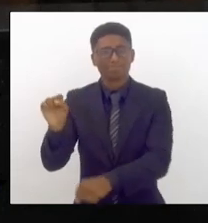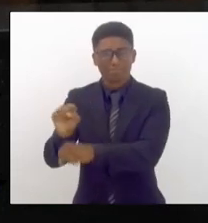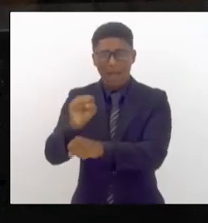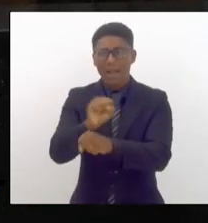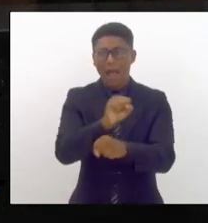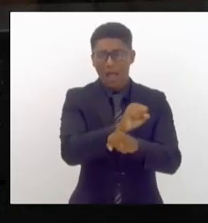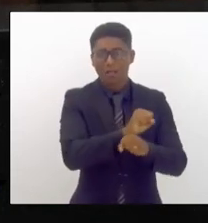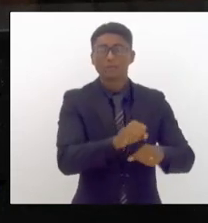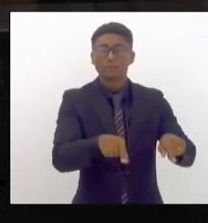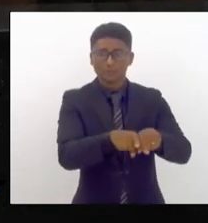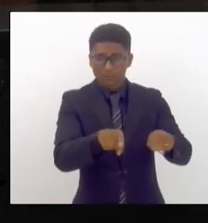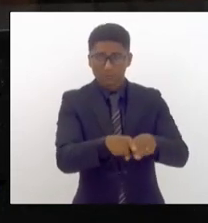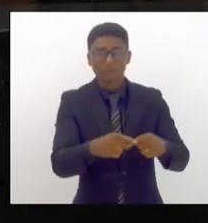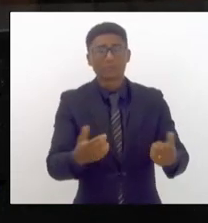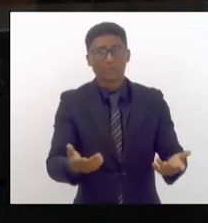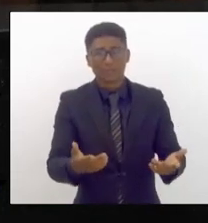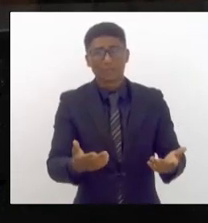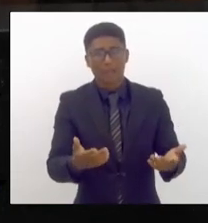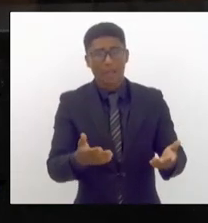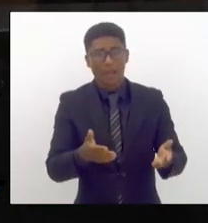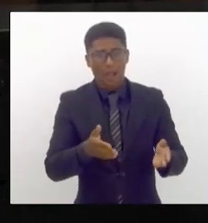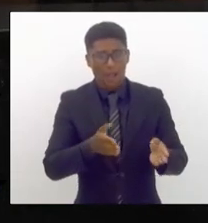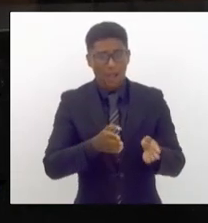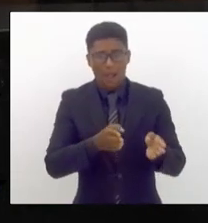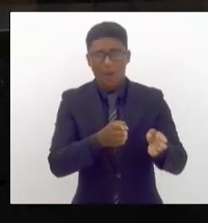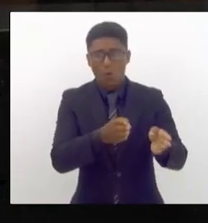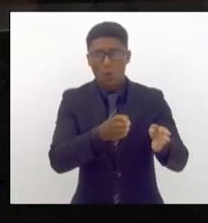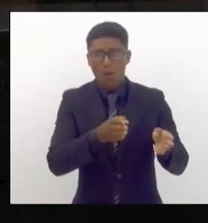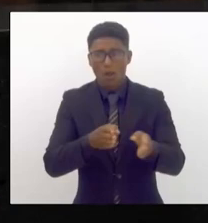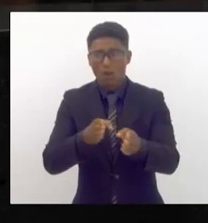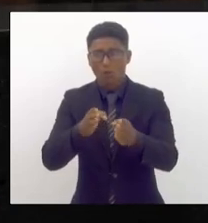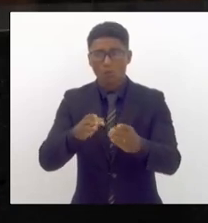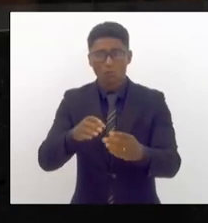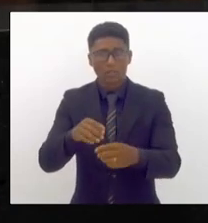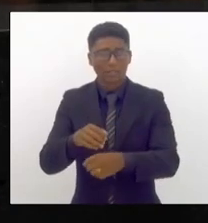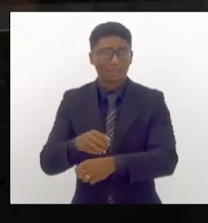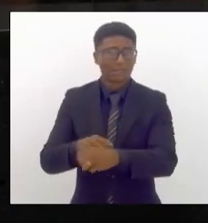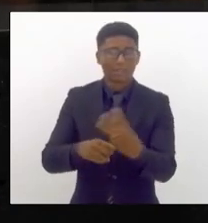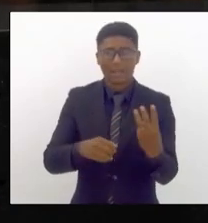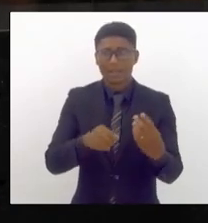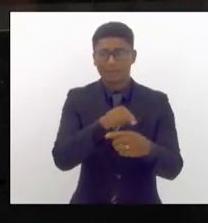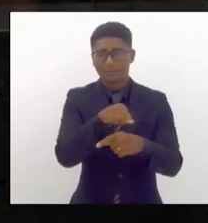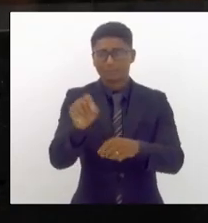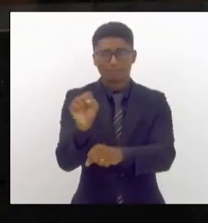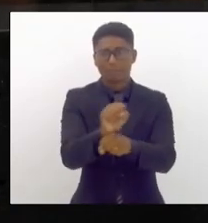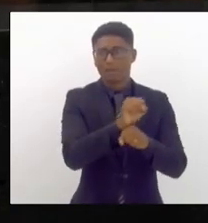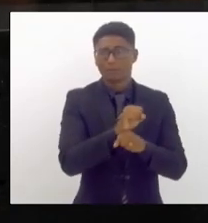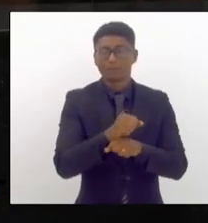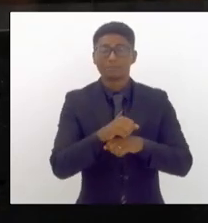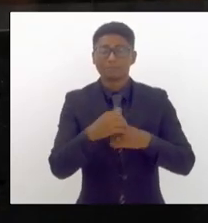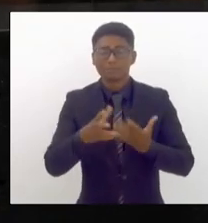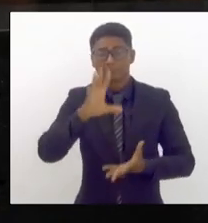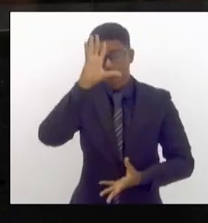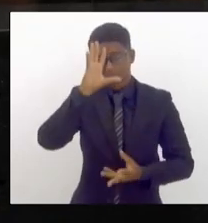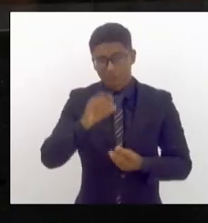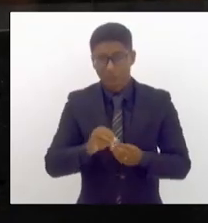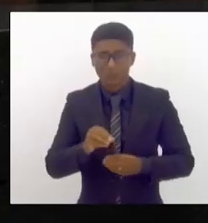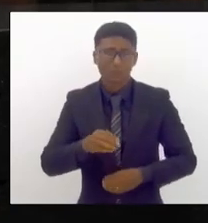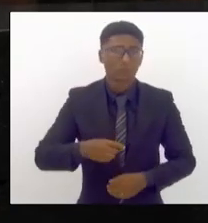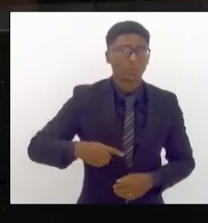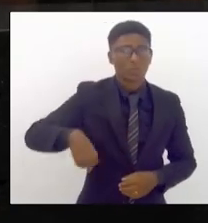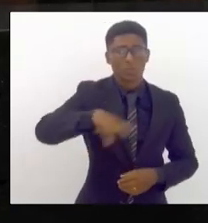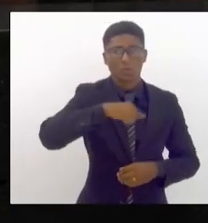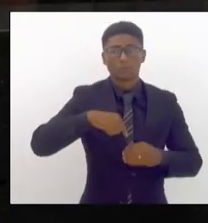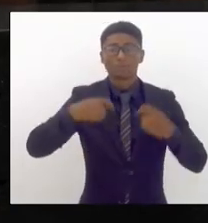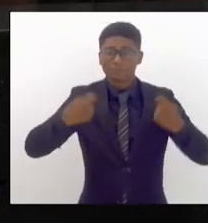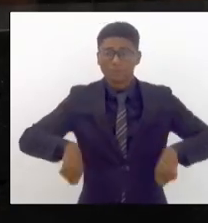interditadas portanto é mais do que tempo que unamos forças né